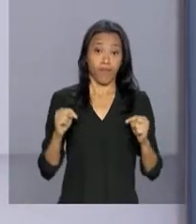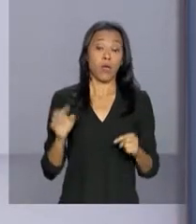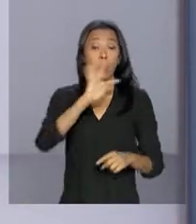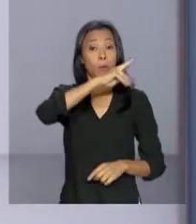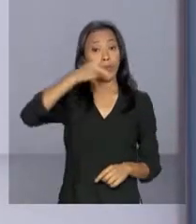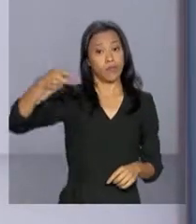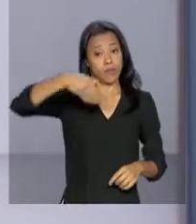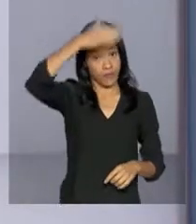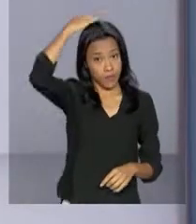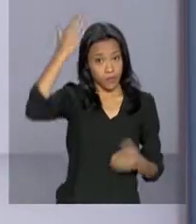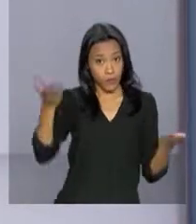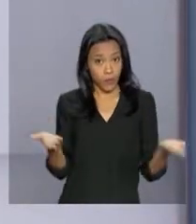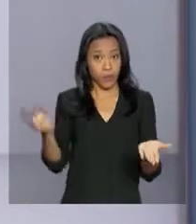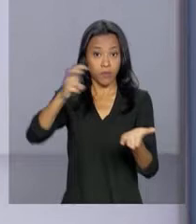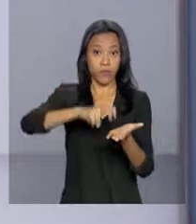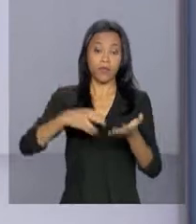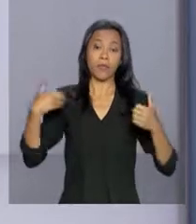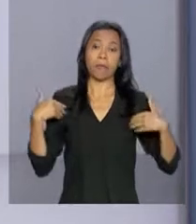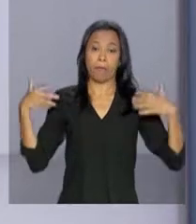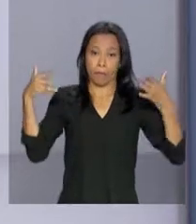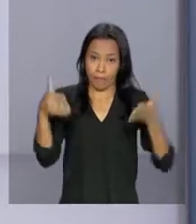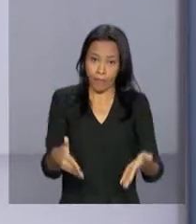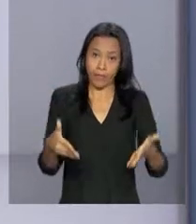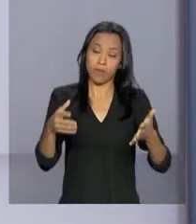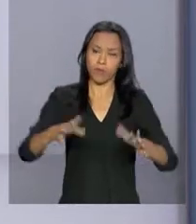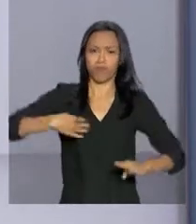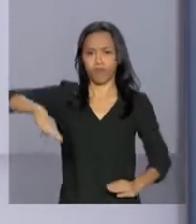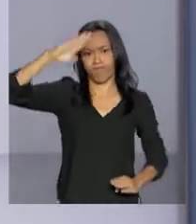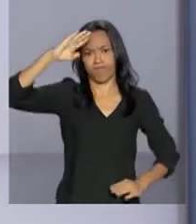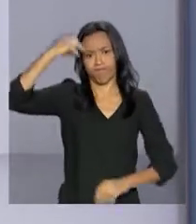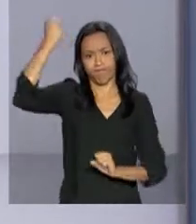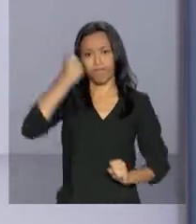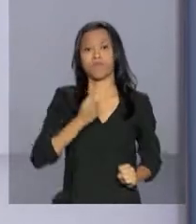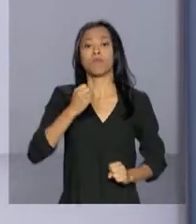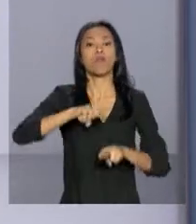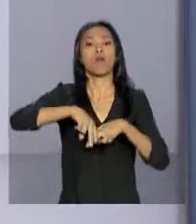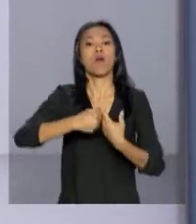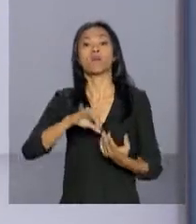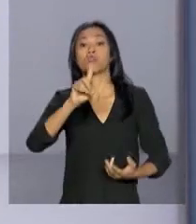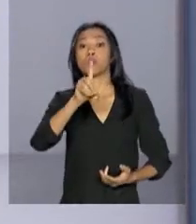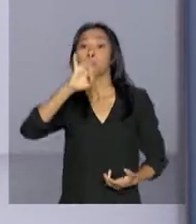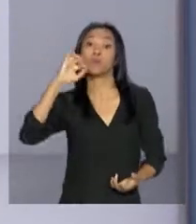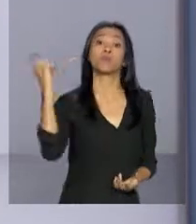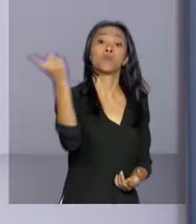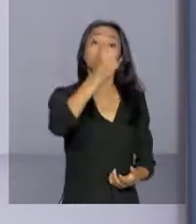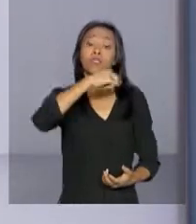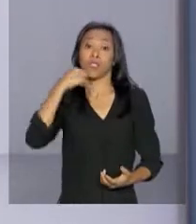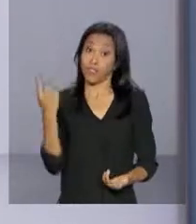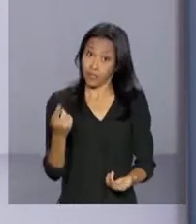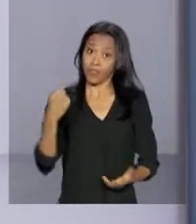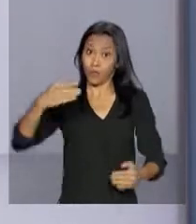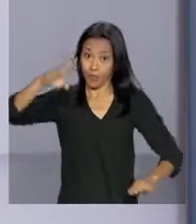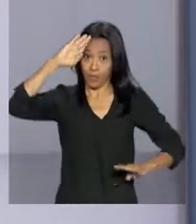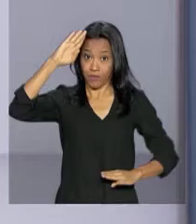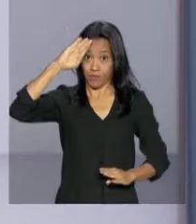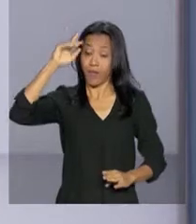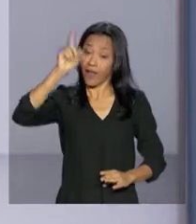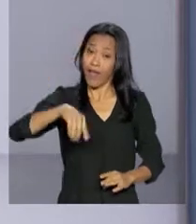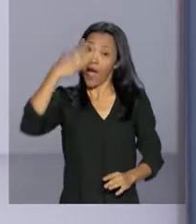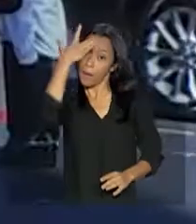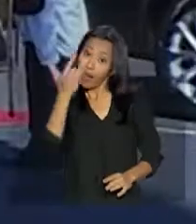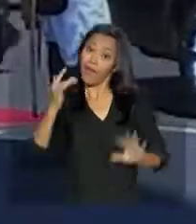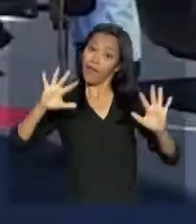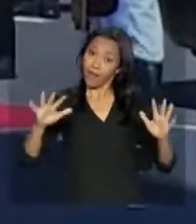Temer participou nesta manhã da cerimônia cívico-militar em comemoração ao Dia do Soldado, que é celebrado amanhã, 25 de agosto.